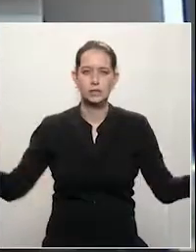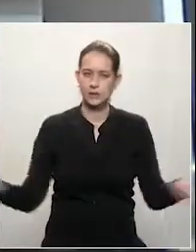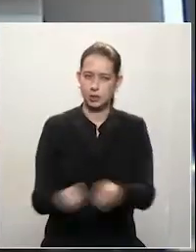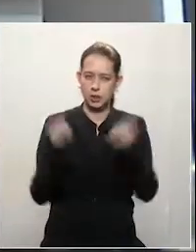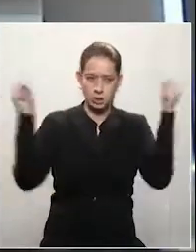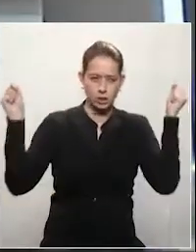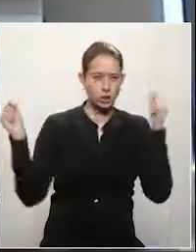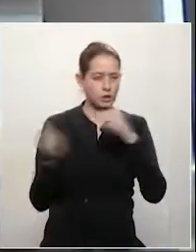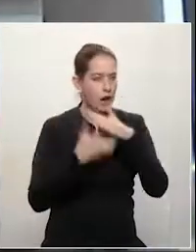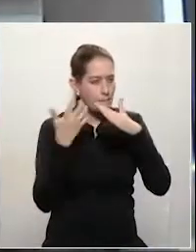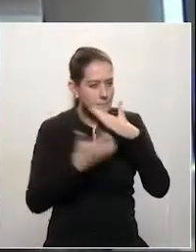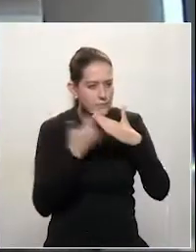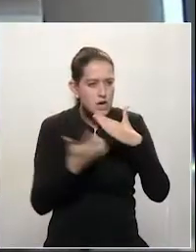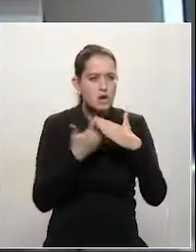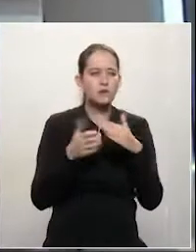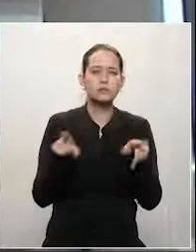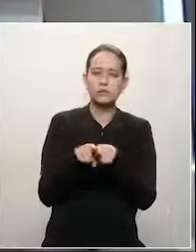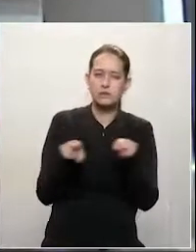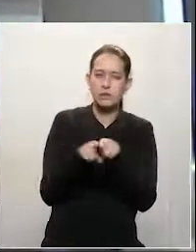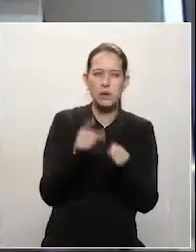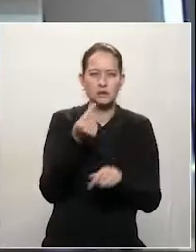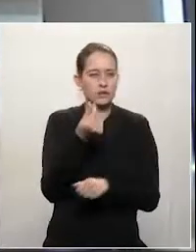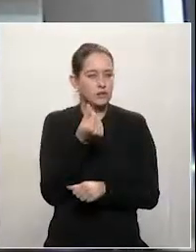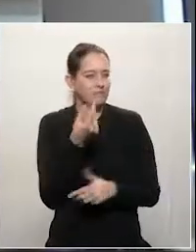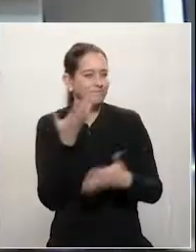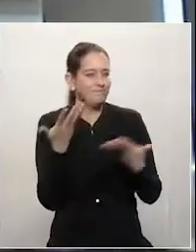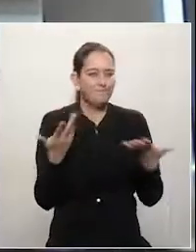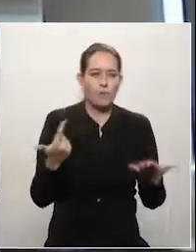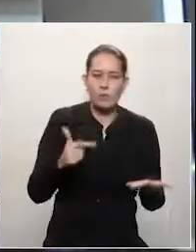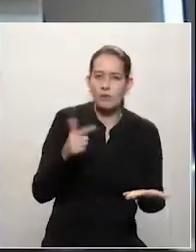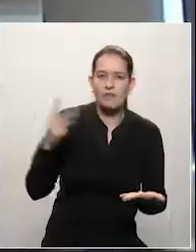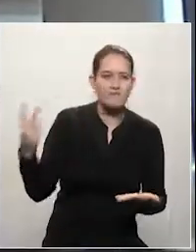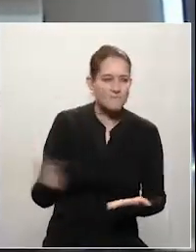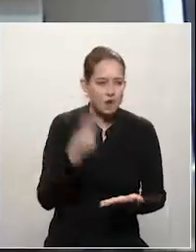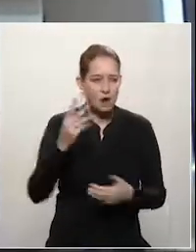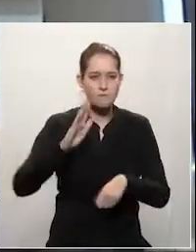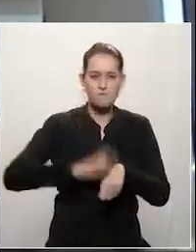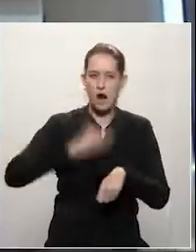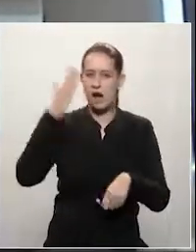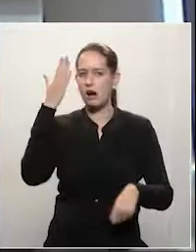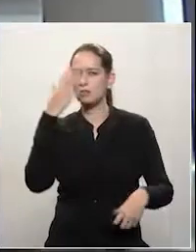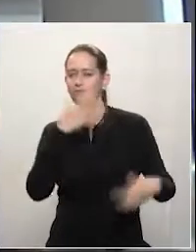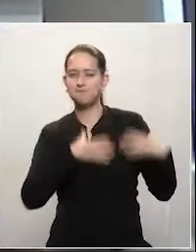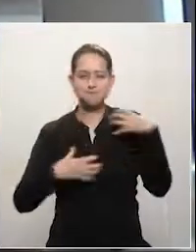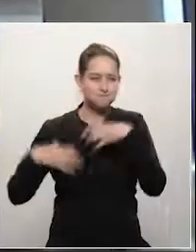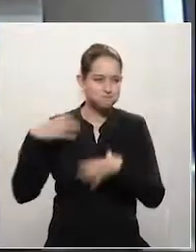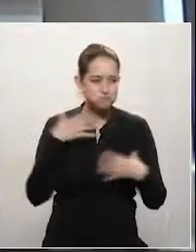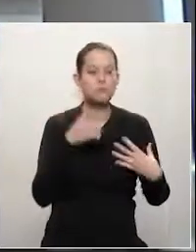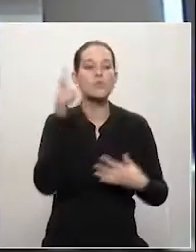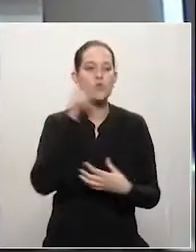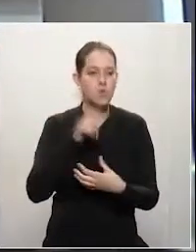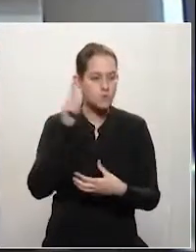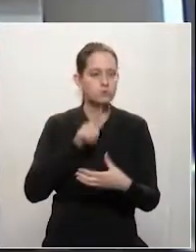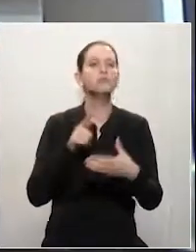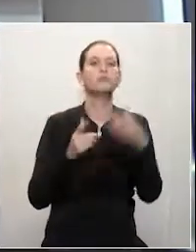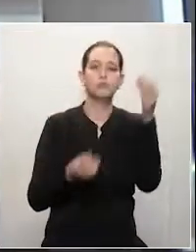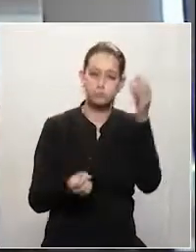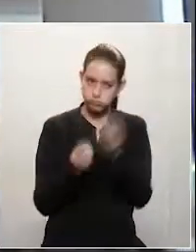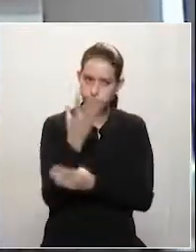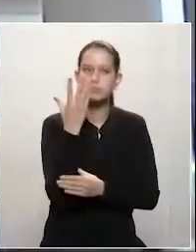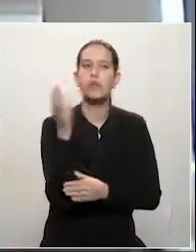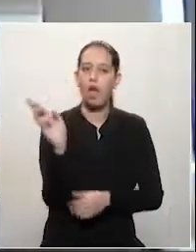empresas, do poder de compra, criou uma estabilidade econômica no país, que possibilitou o desenvolvimento